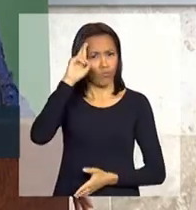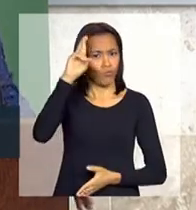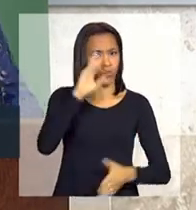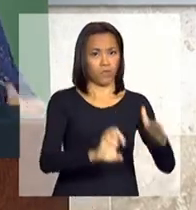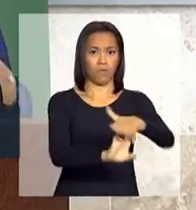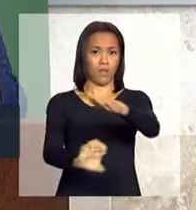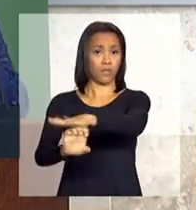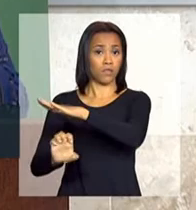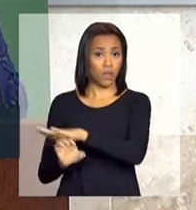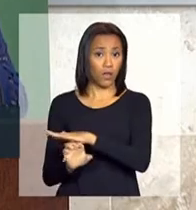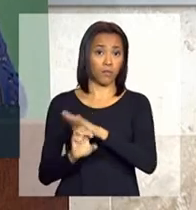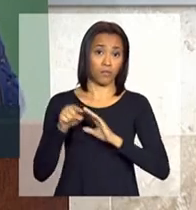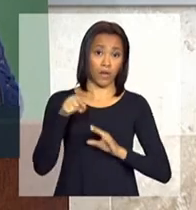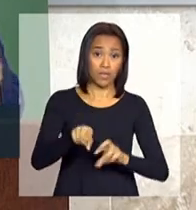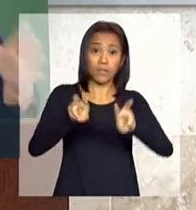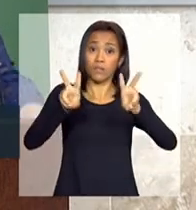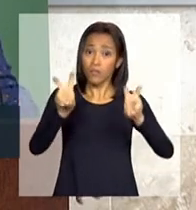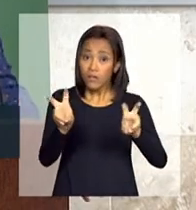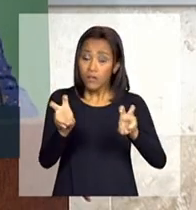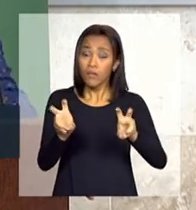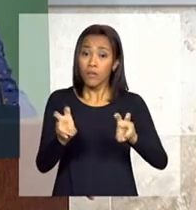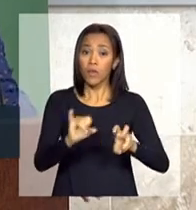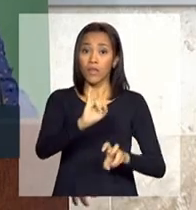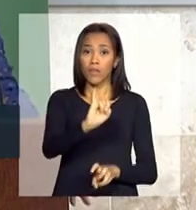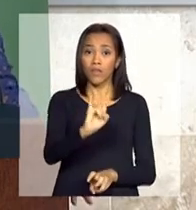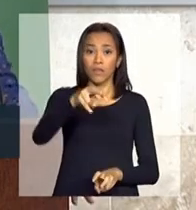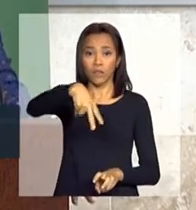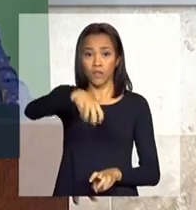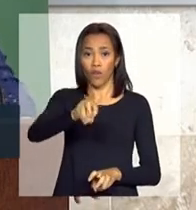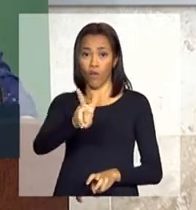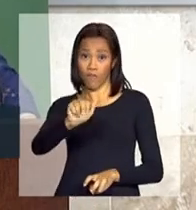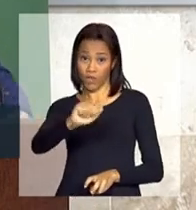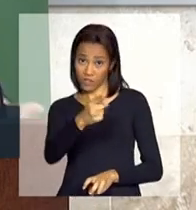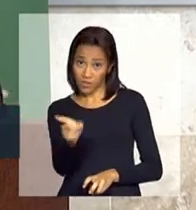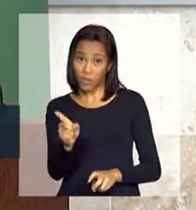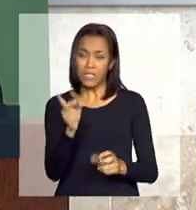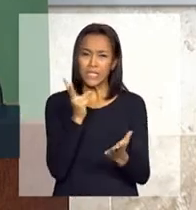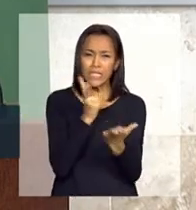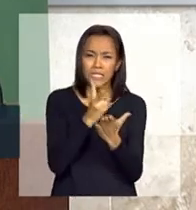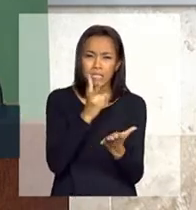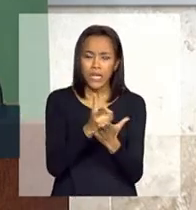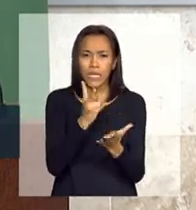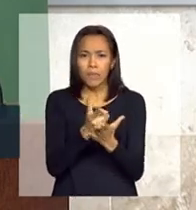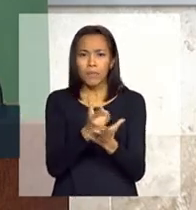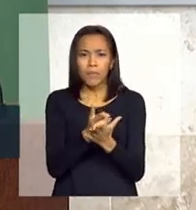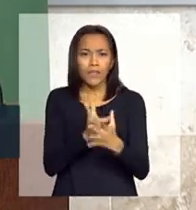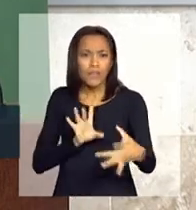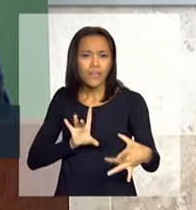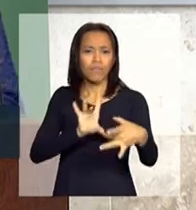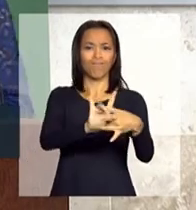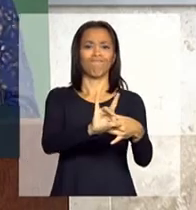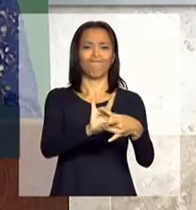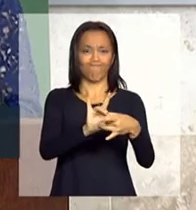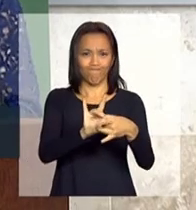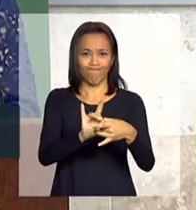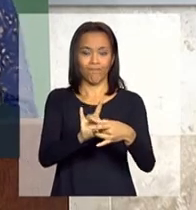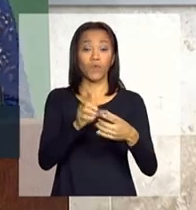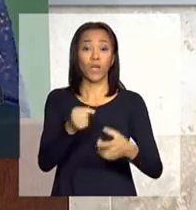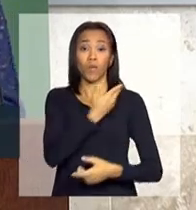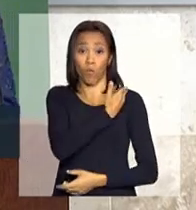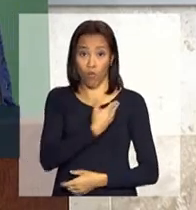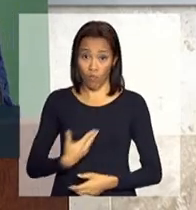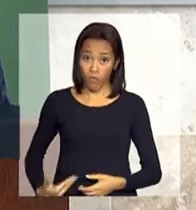está em perfeita sintonia com a visão que o governo federal tem